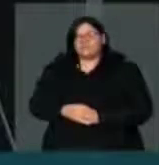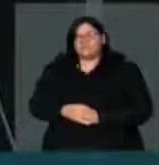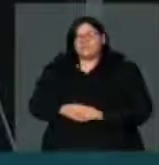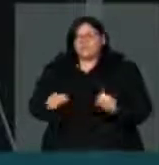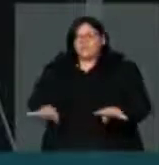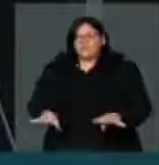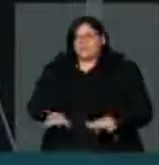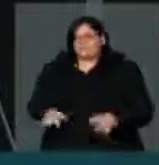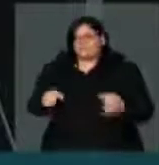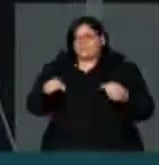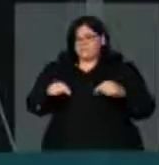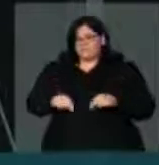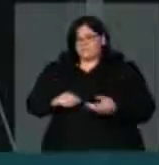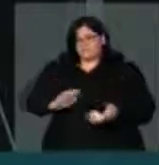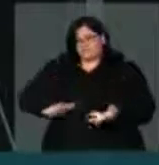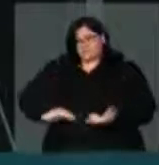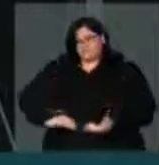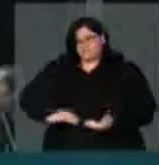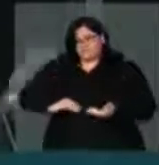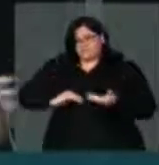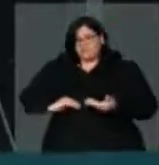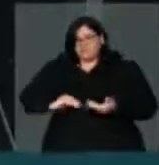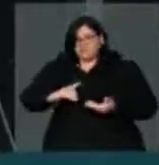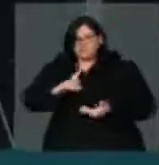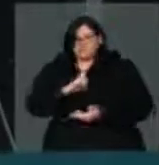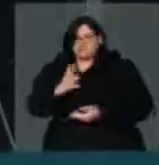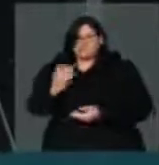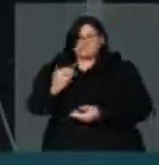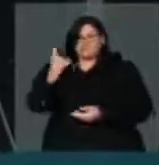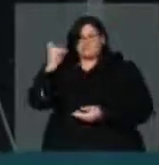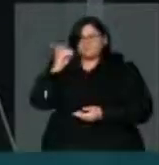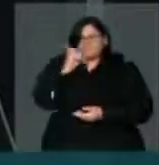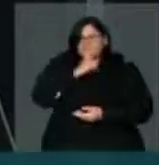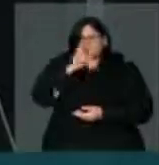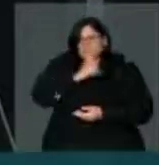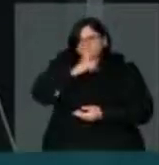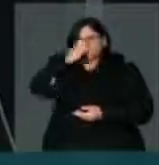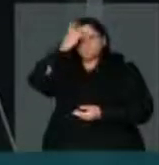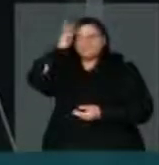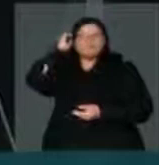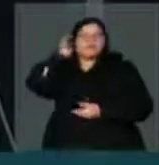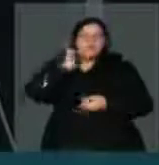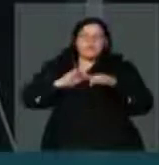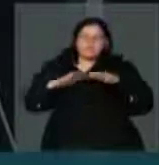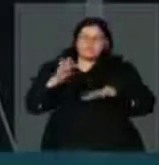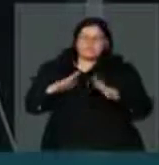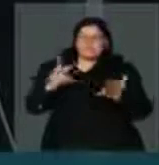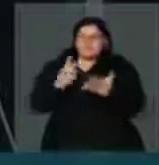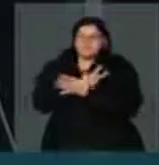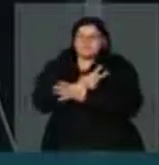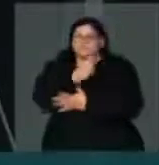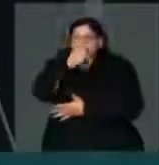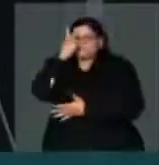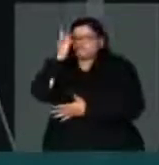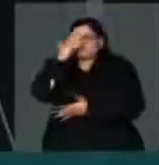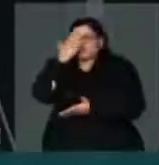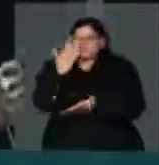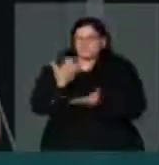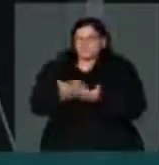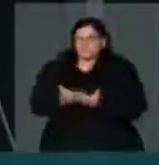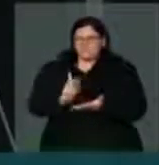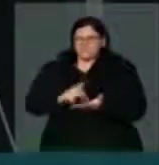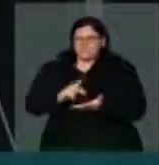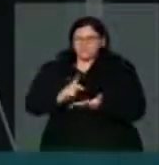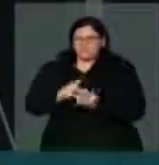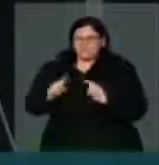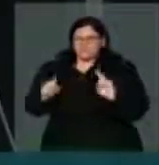piedosas, mentiras dos iludidos, dos que acreditam numa verdade falsa. Essa data é histórica, ela vem do